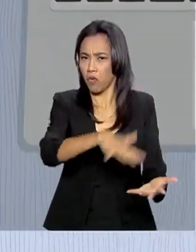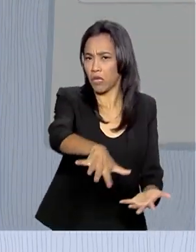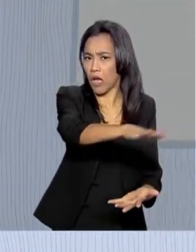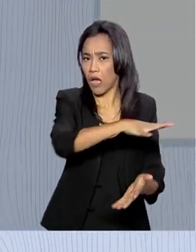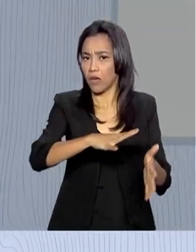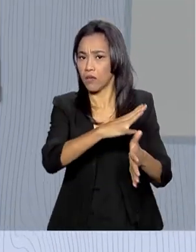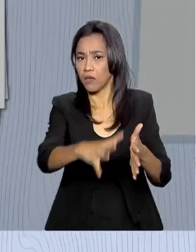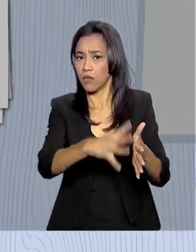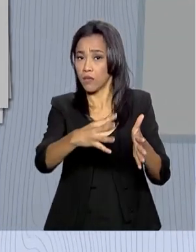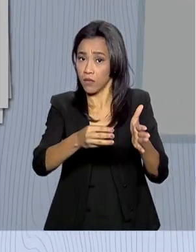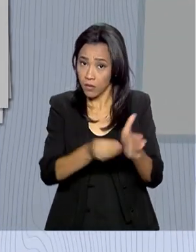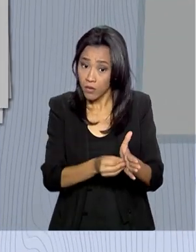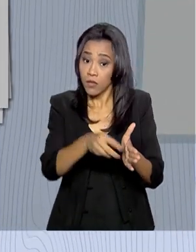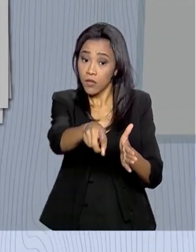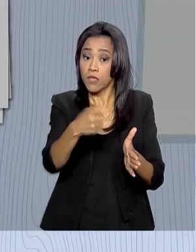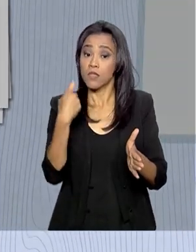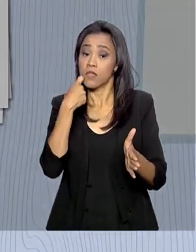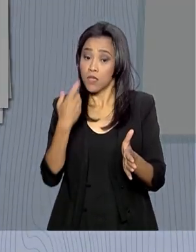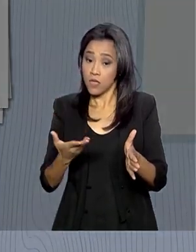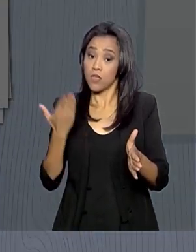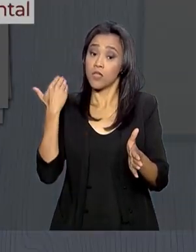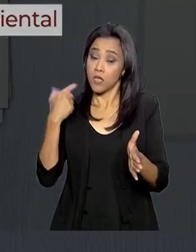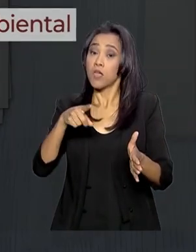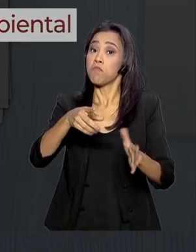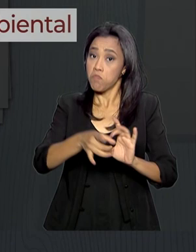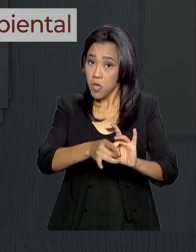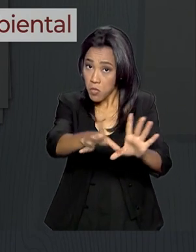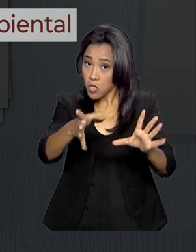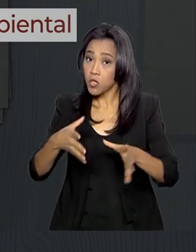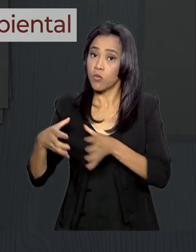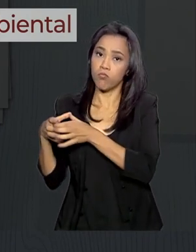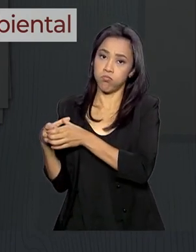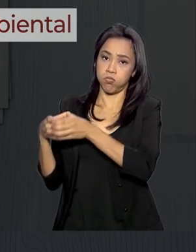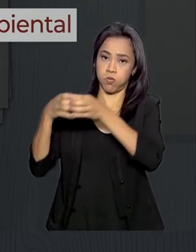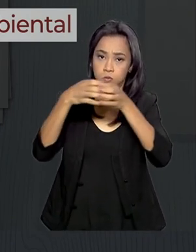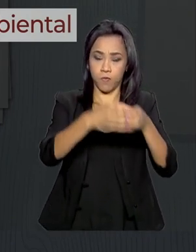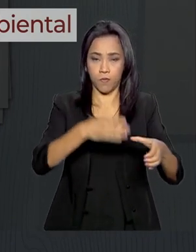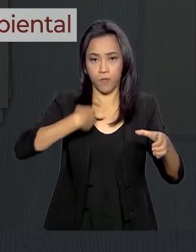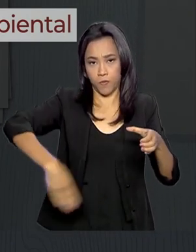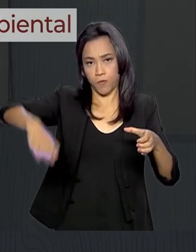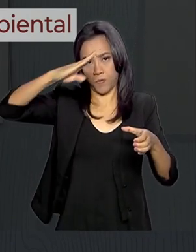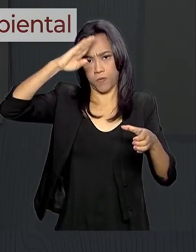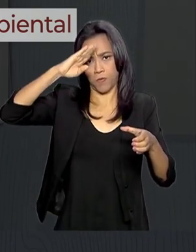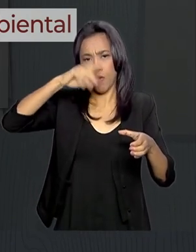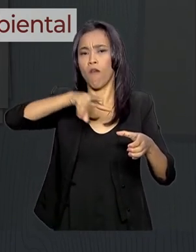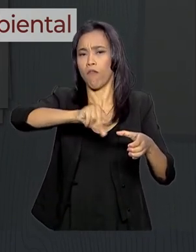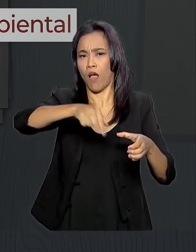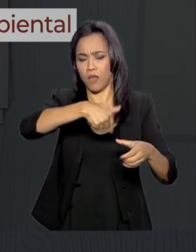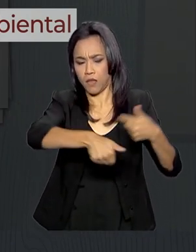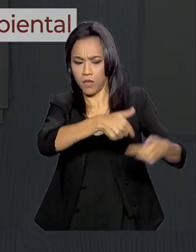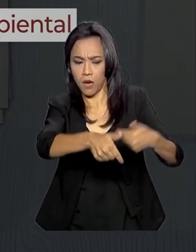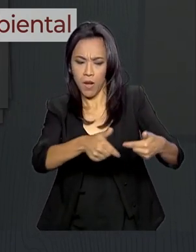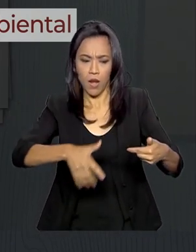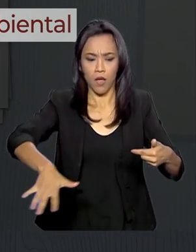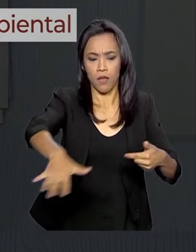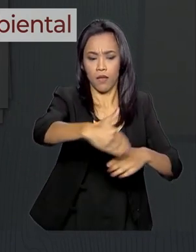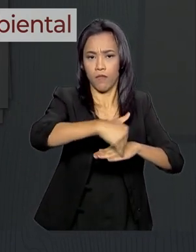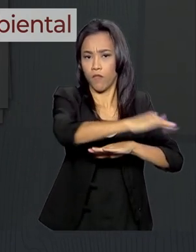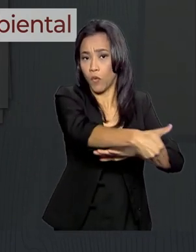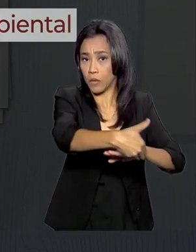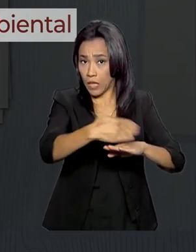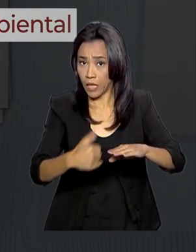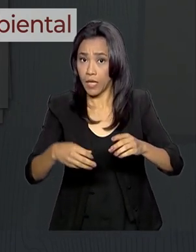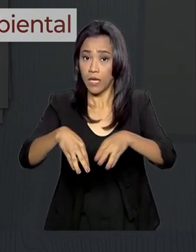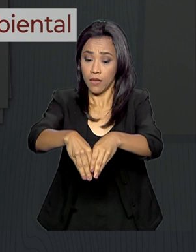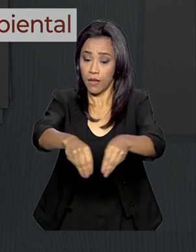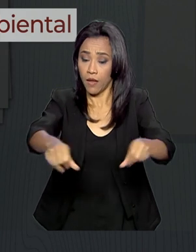o presidente Jair Bolsonaro autorizou o emprego das forças armadas na região. Militares vão atuar em áreas de fronteira, terras